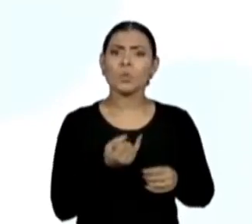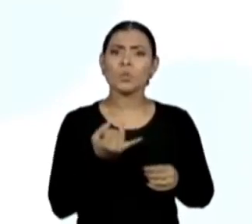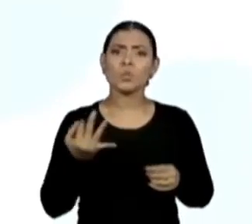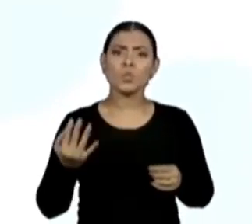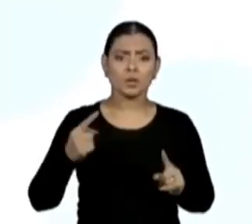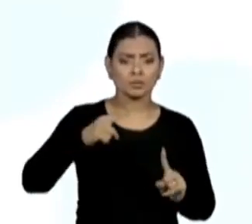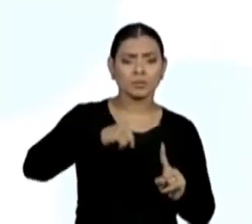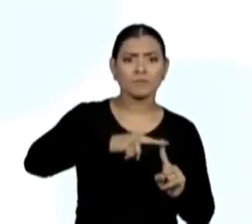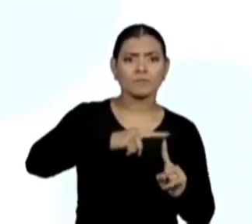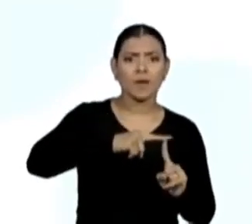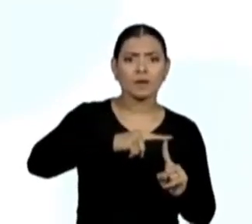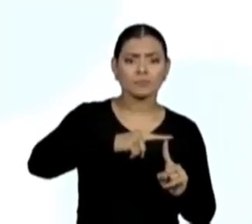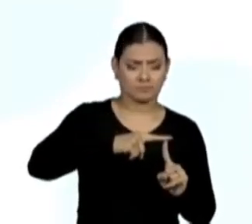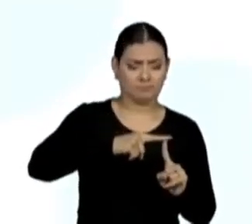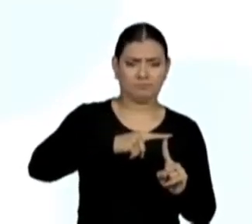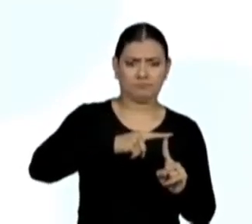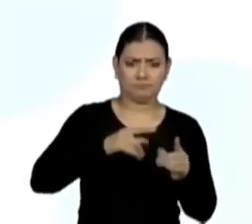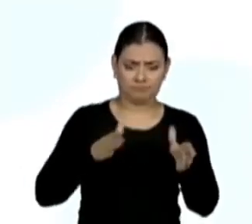vértices.